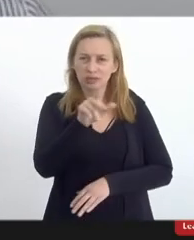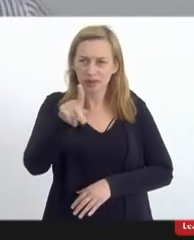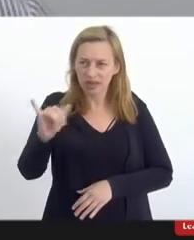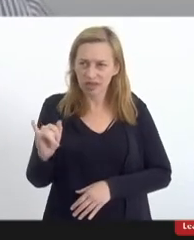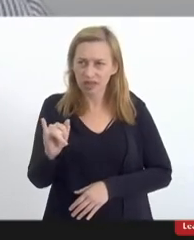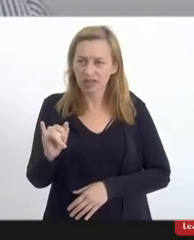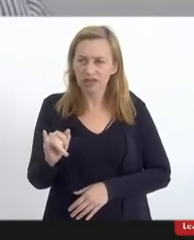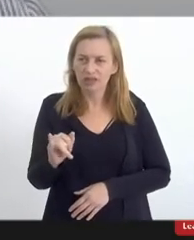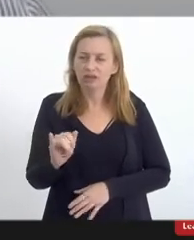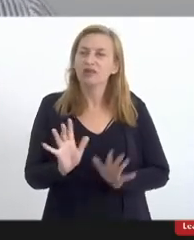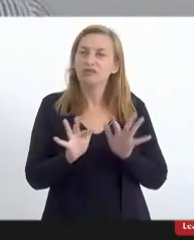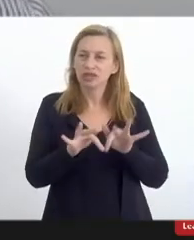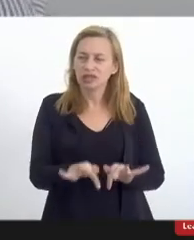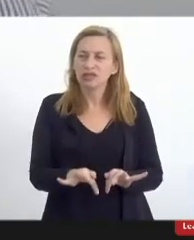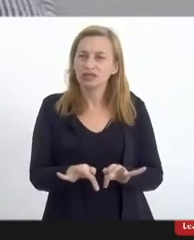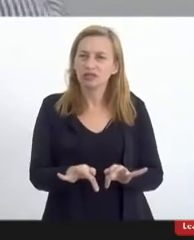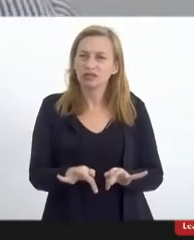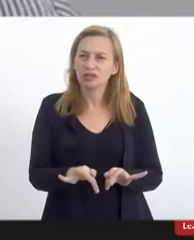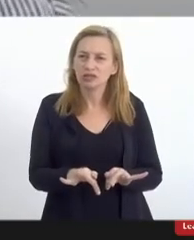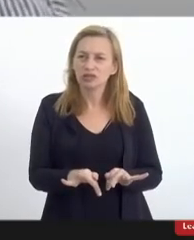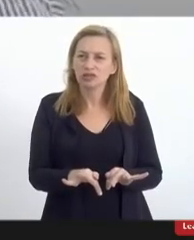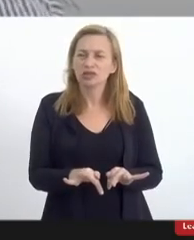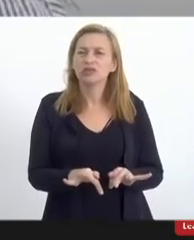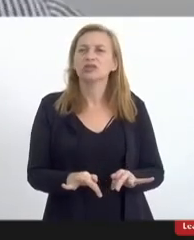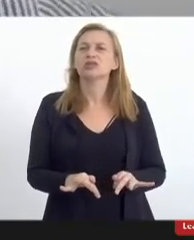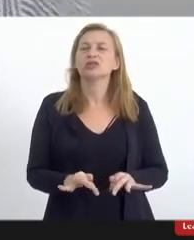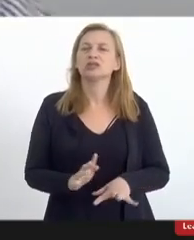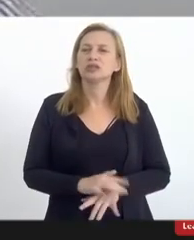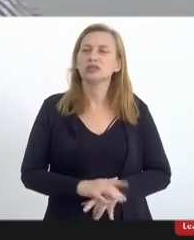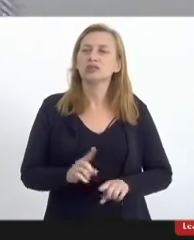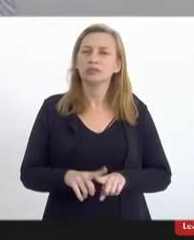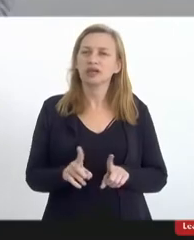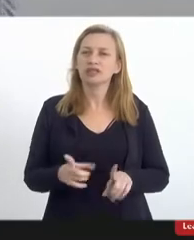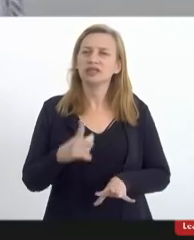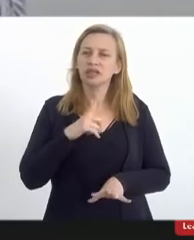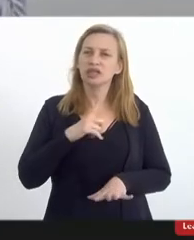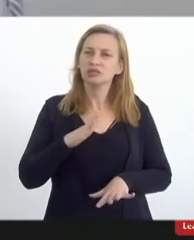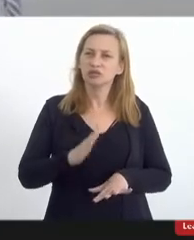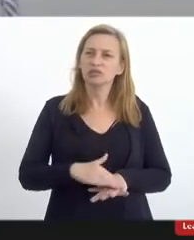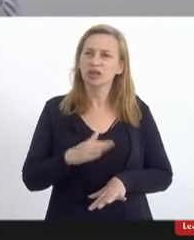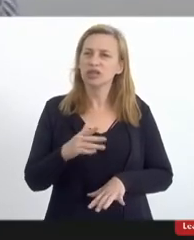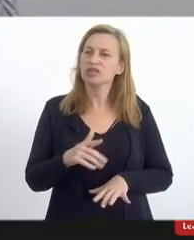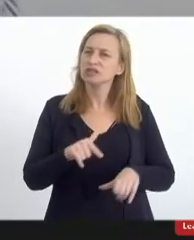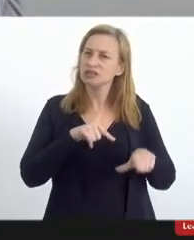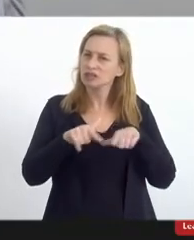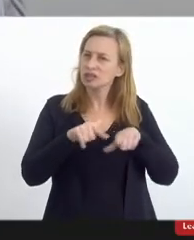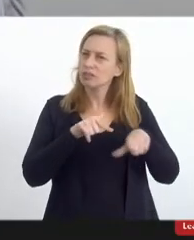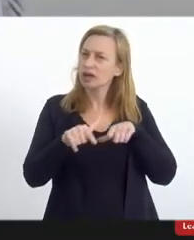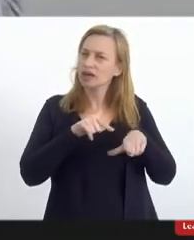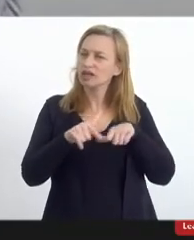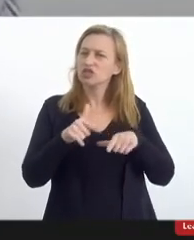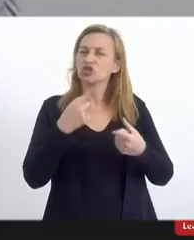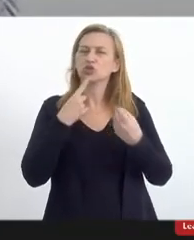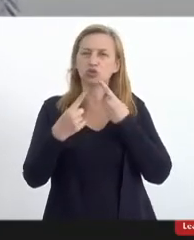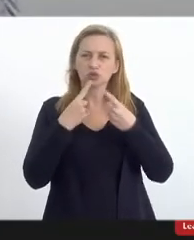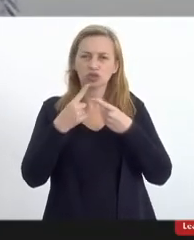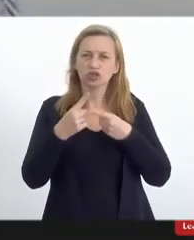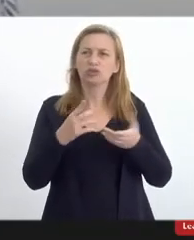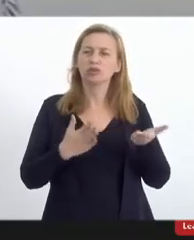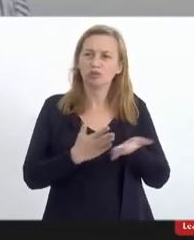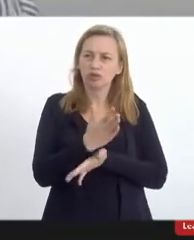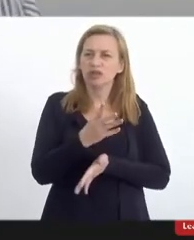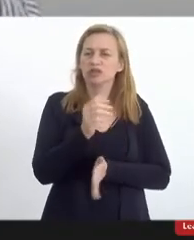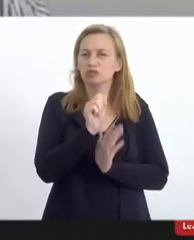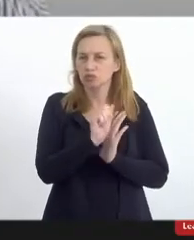que vai concluindo as suas exceções mas ainda teremos pela frente o trabalho de discussão e aprovação do